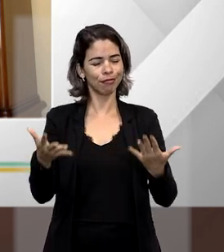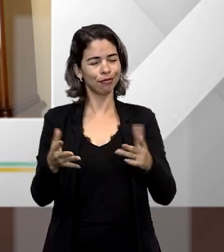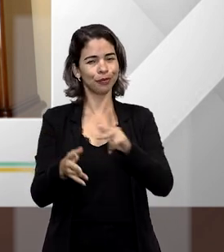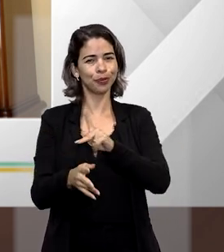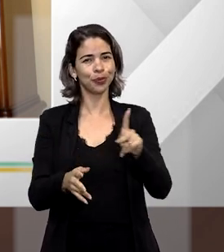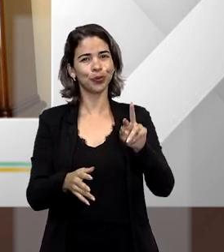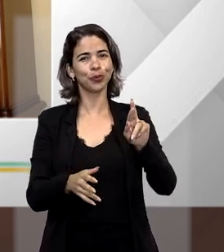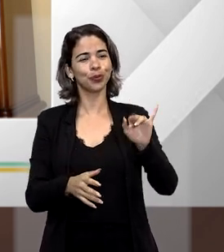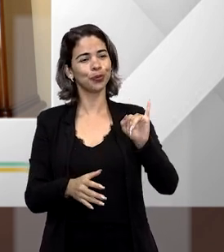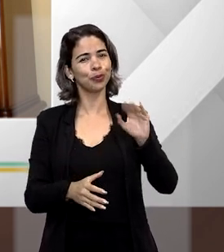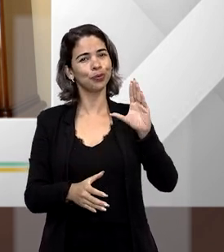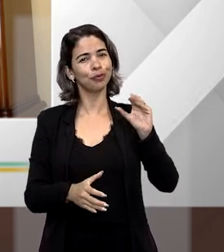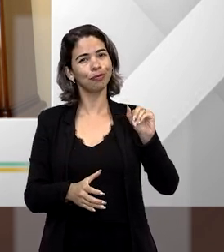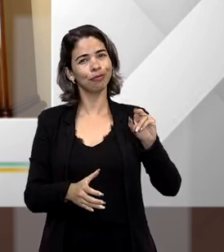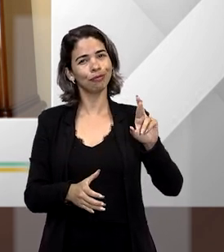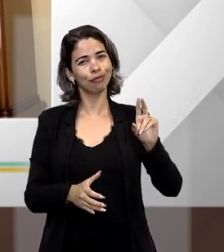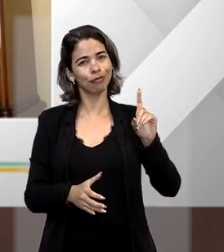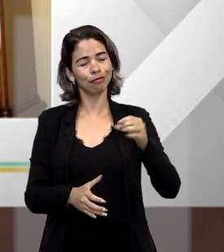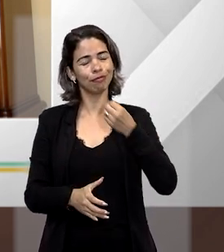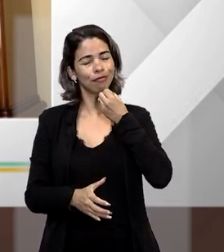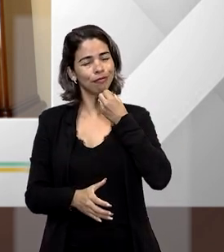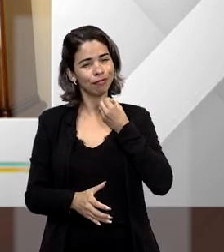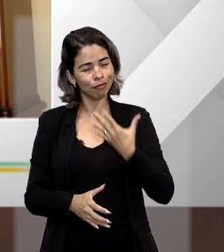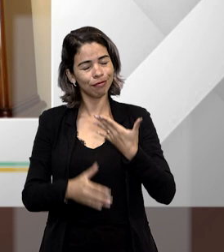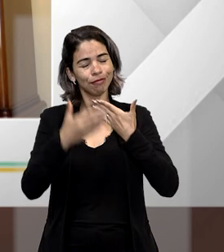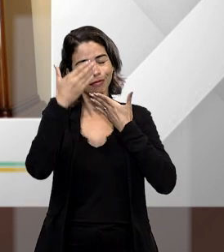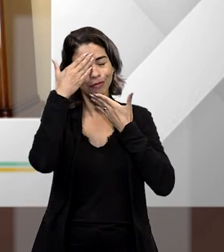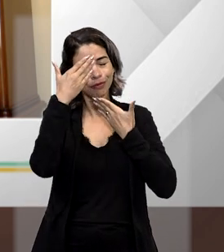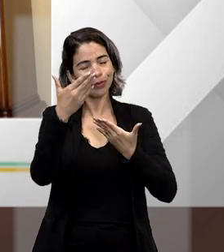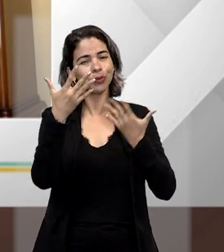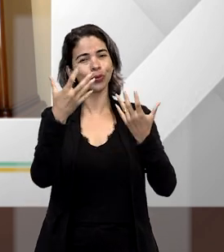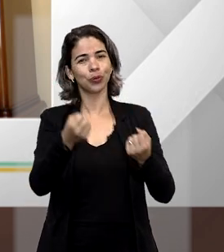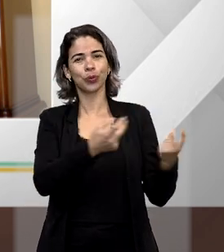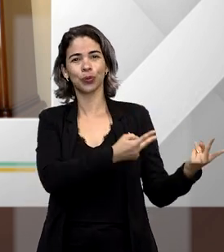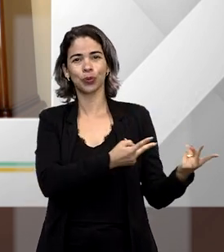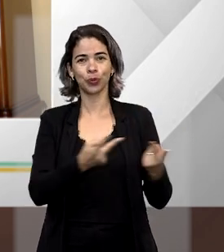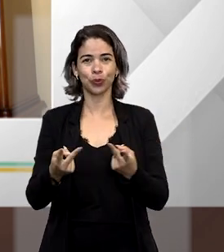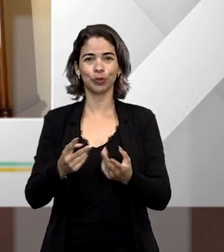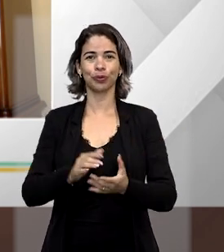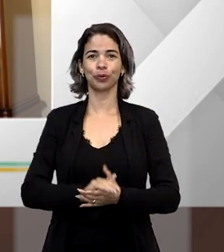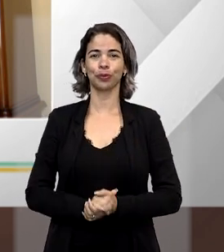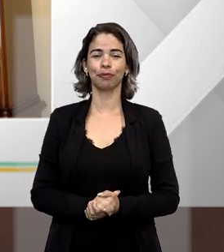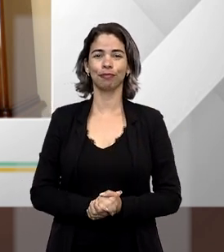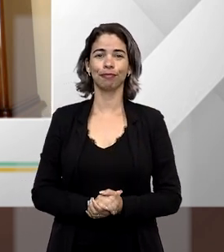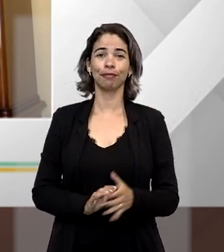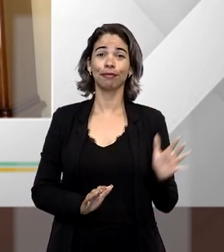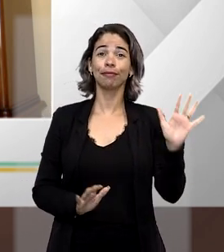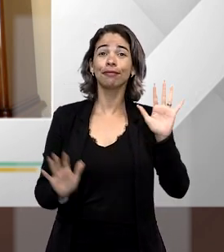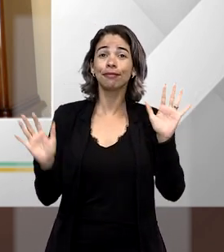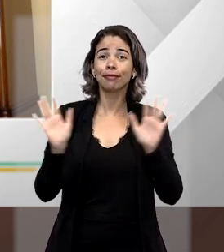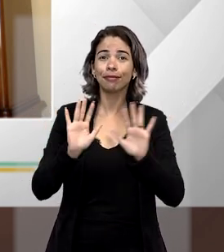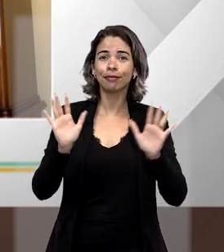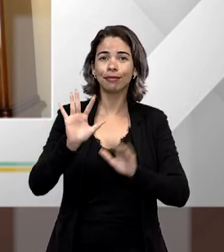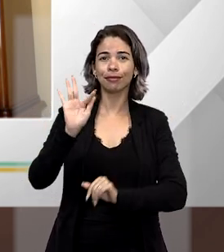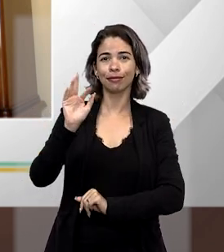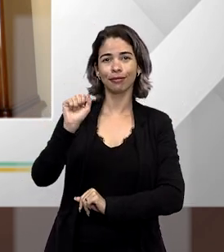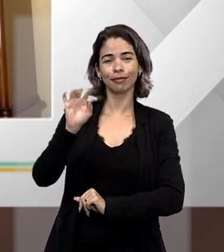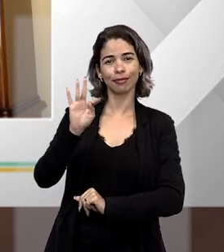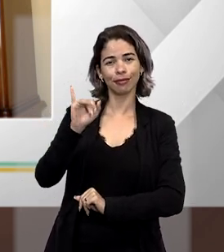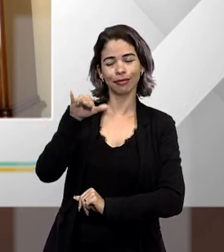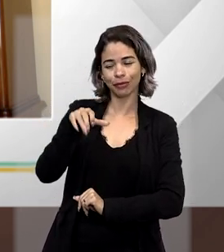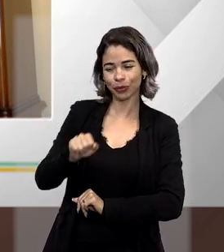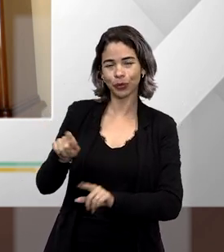Professor Ricardo Silvares, muito obrigada desde já por aceitar o nosso convite. Olá, Fátima.